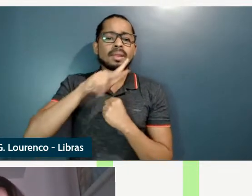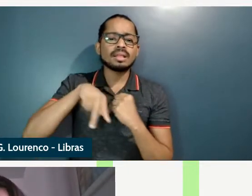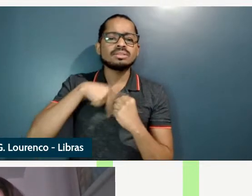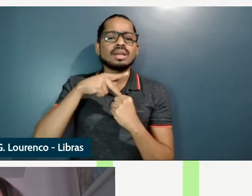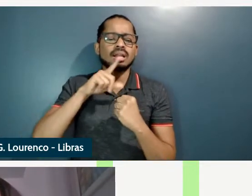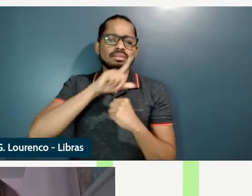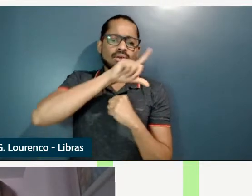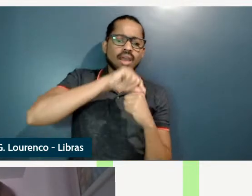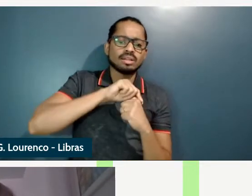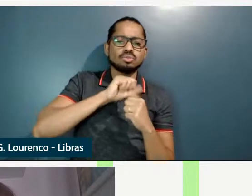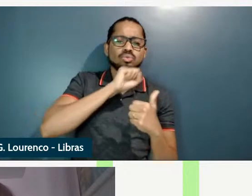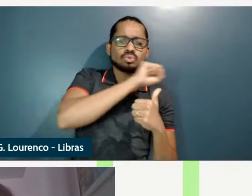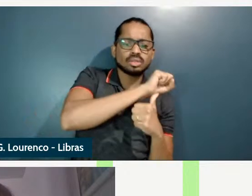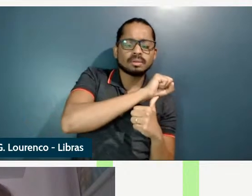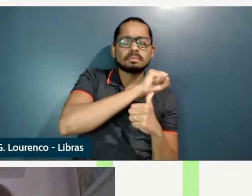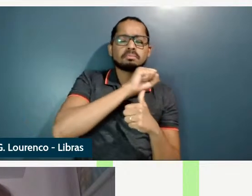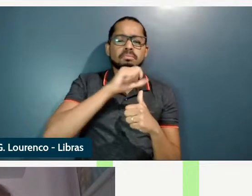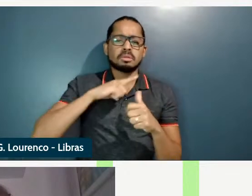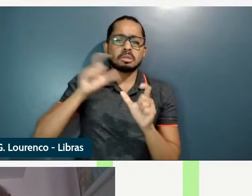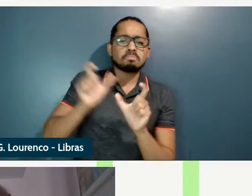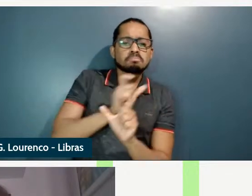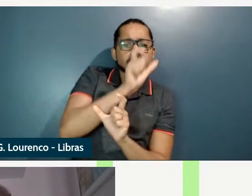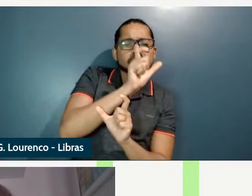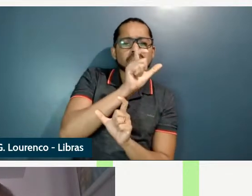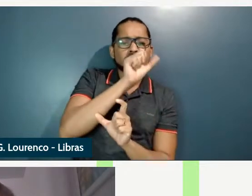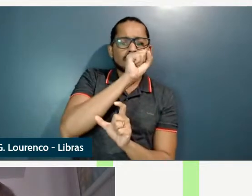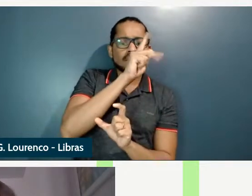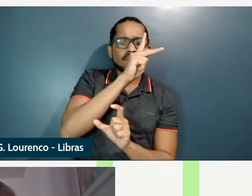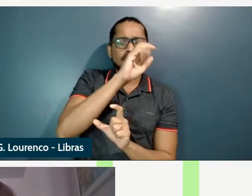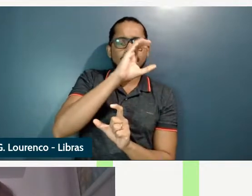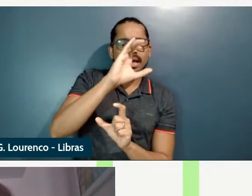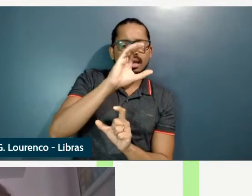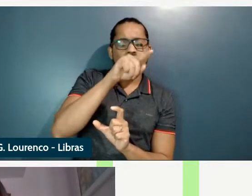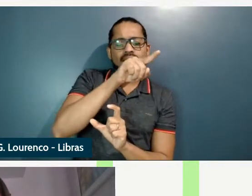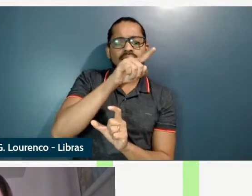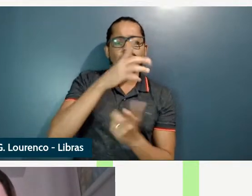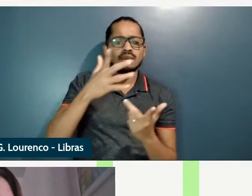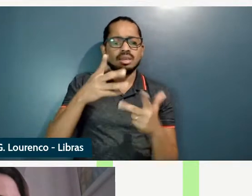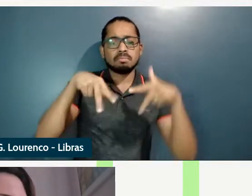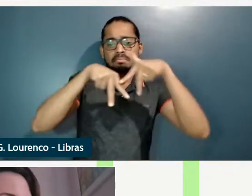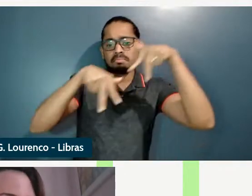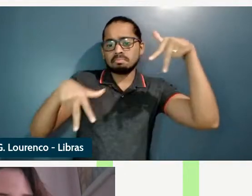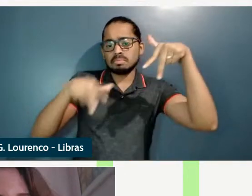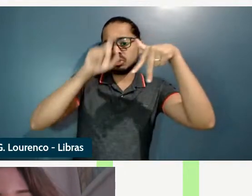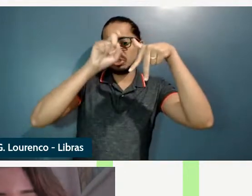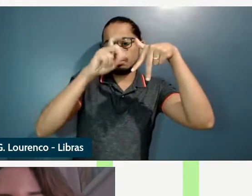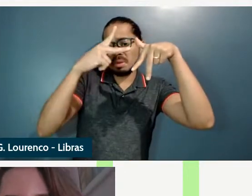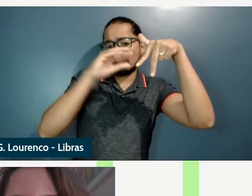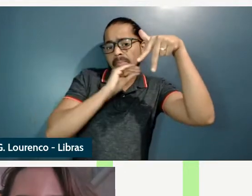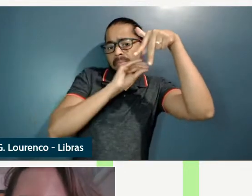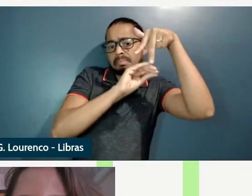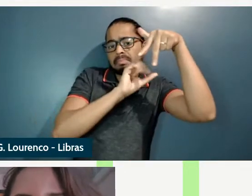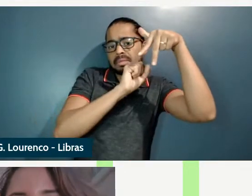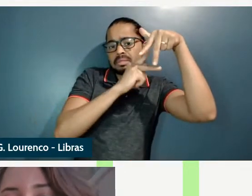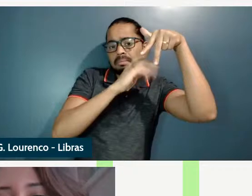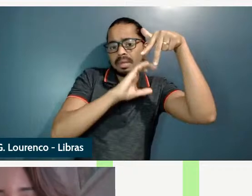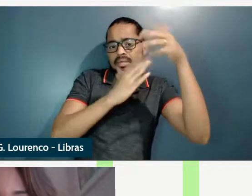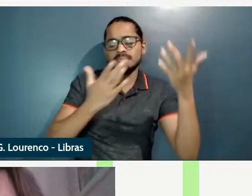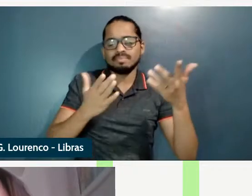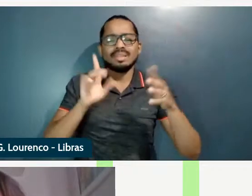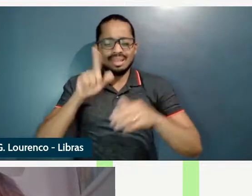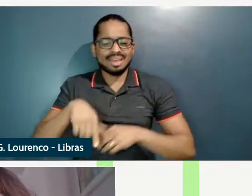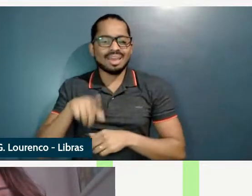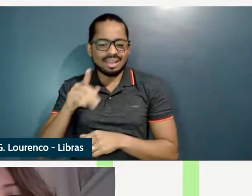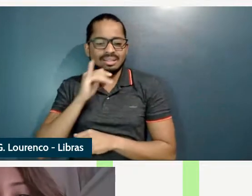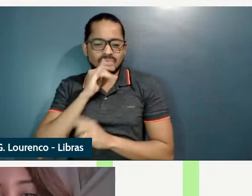no spec de uma categoria enfim uma categoria XP que seria a ideia mais ou menos da small clause do